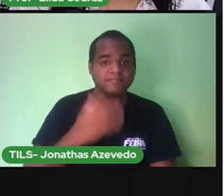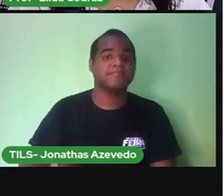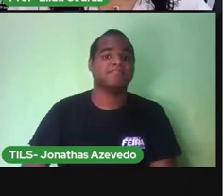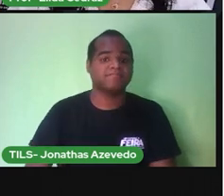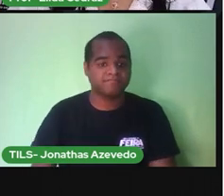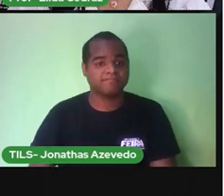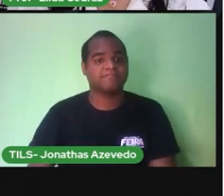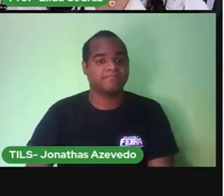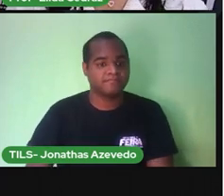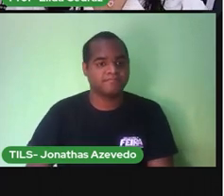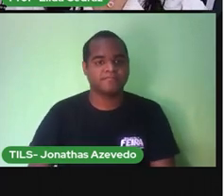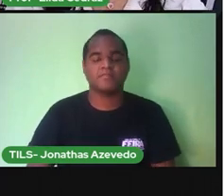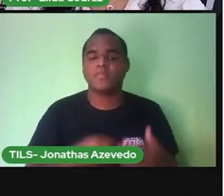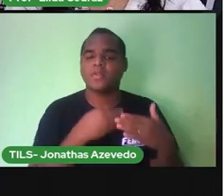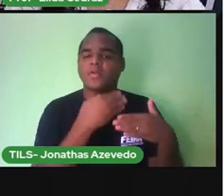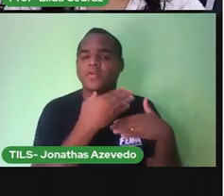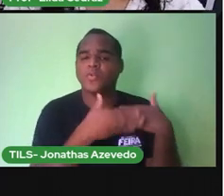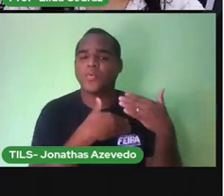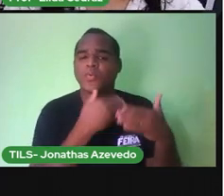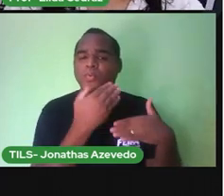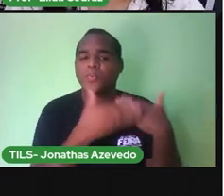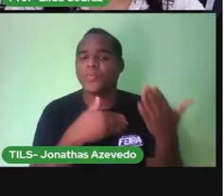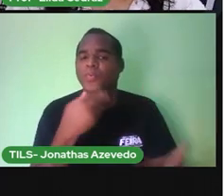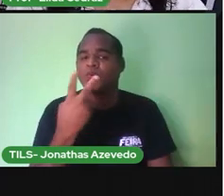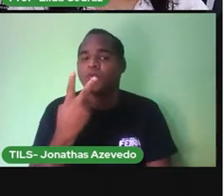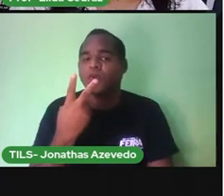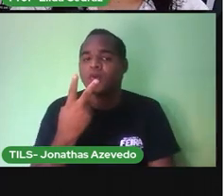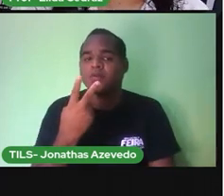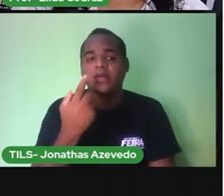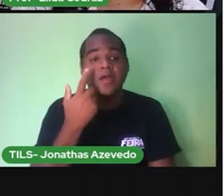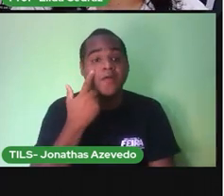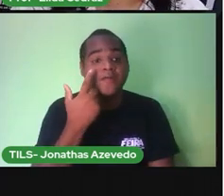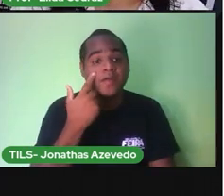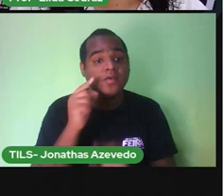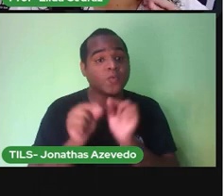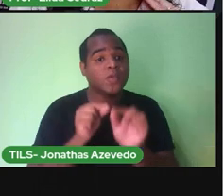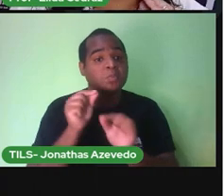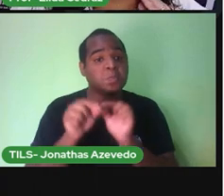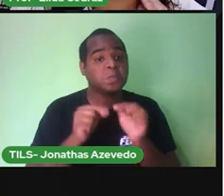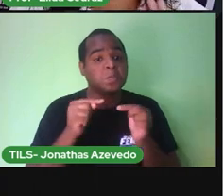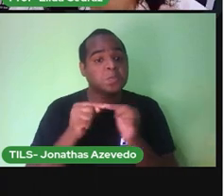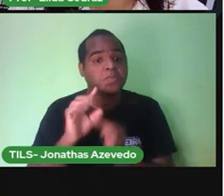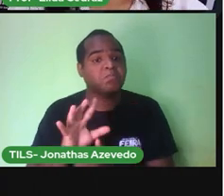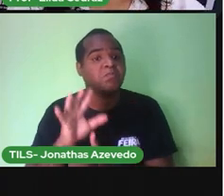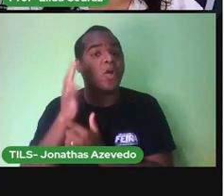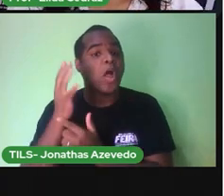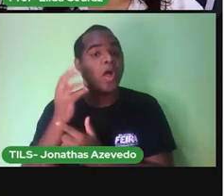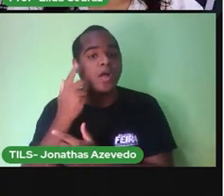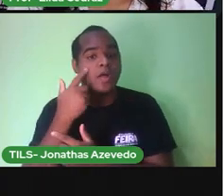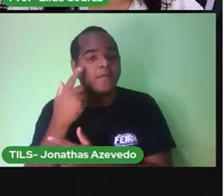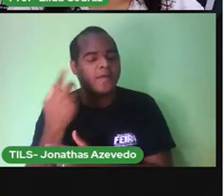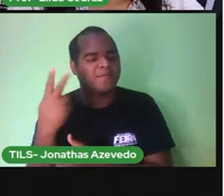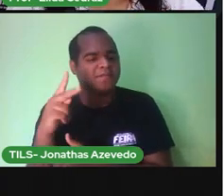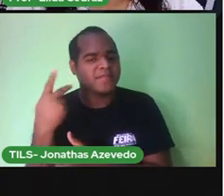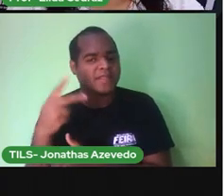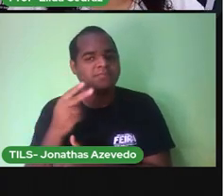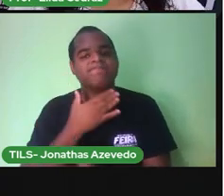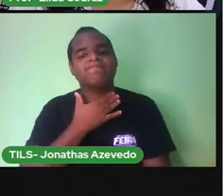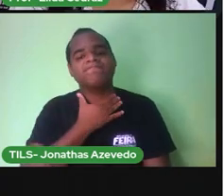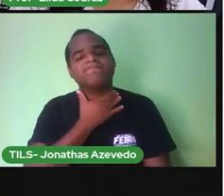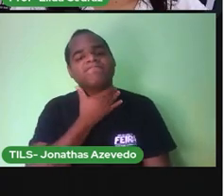E os dois resolveram fazer uma escada para alcançar o pescoço de Benedita.